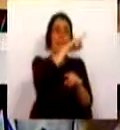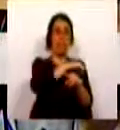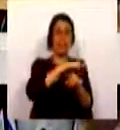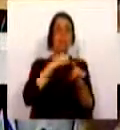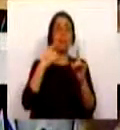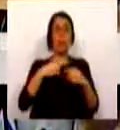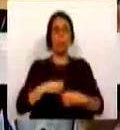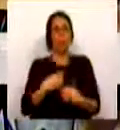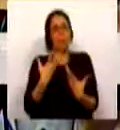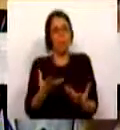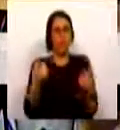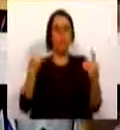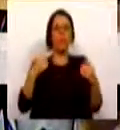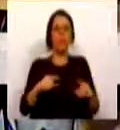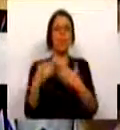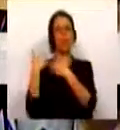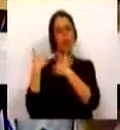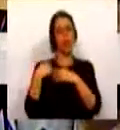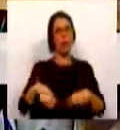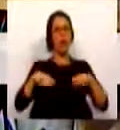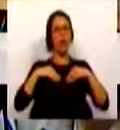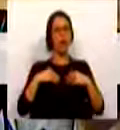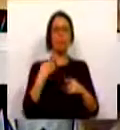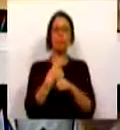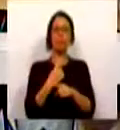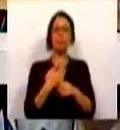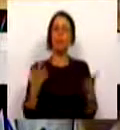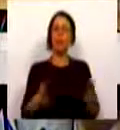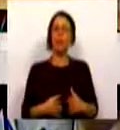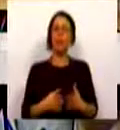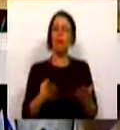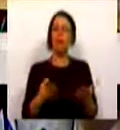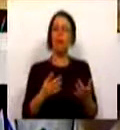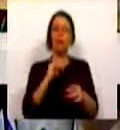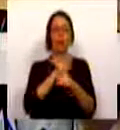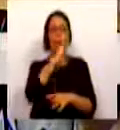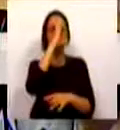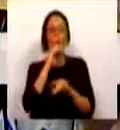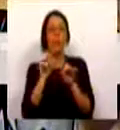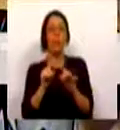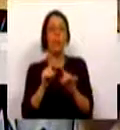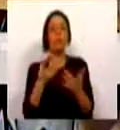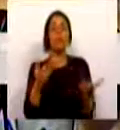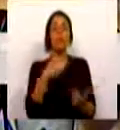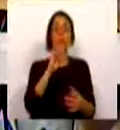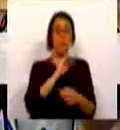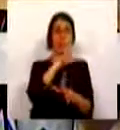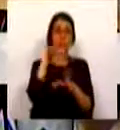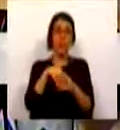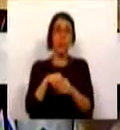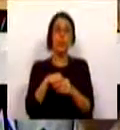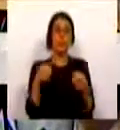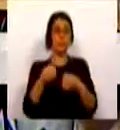para partilhar aqui a responsabilidade e assumi-la também no outro Governo, de que o Particilista fez parte,